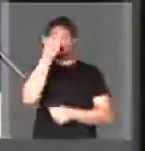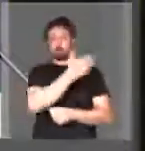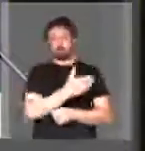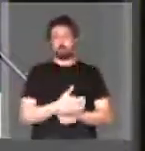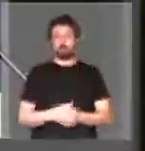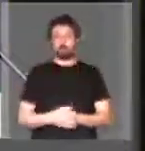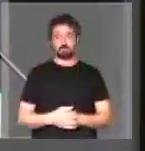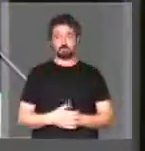senhora presidente. senhora presidente.